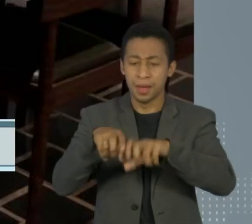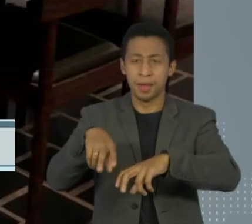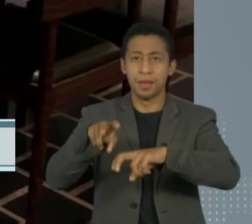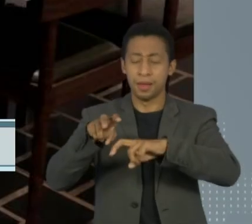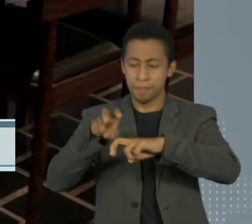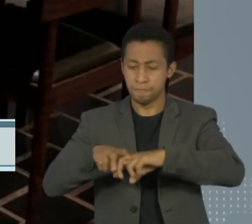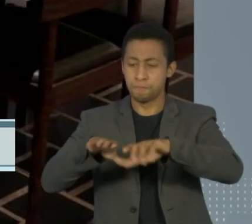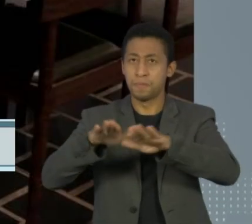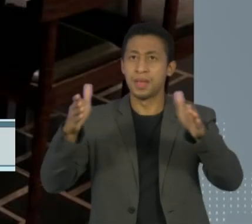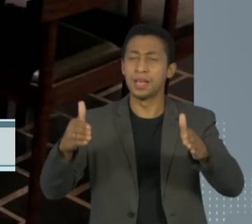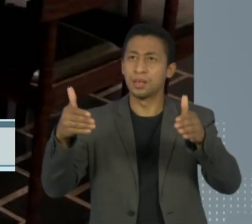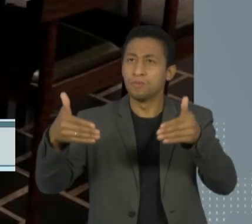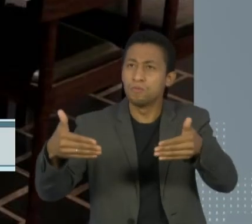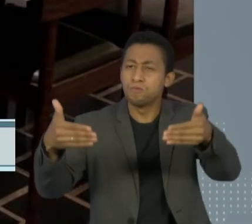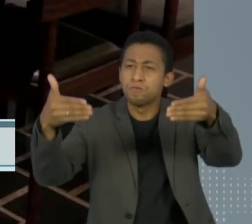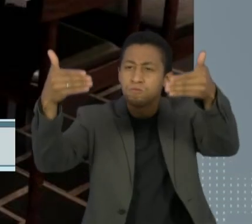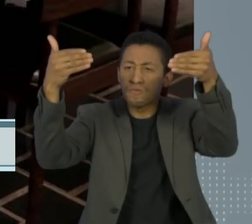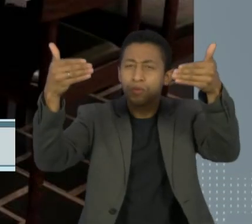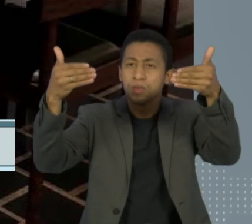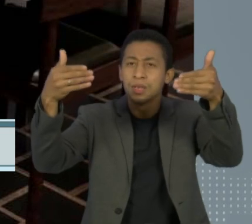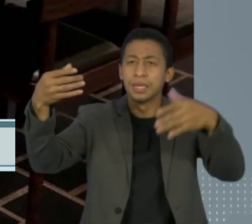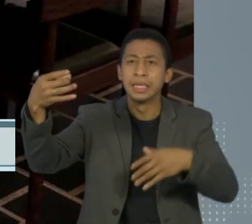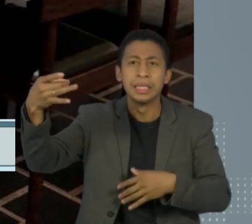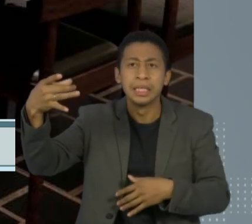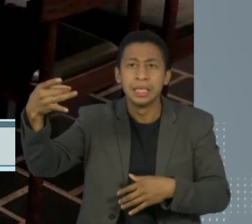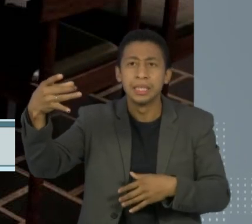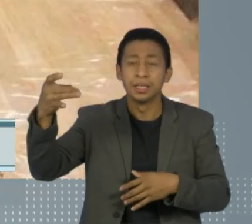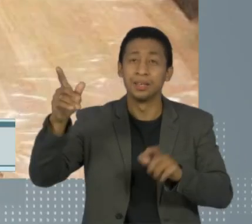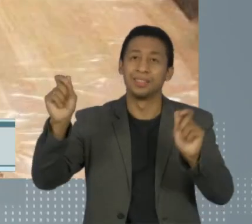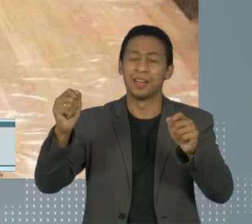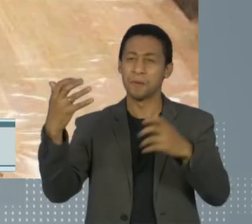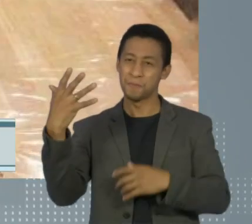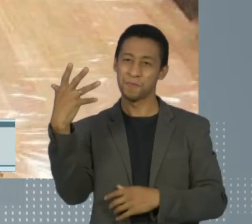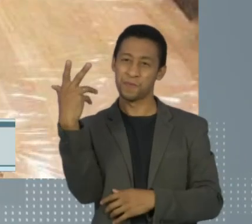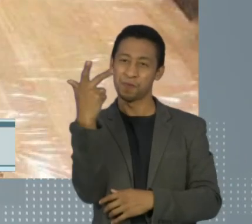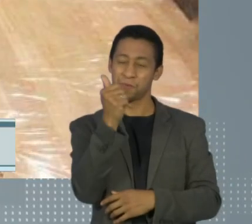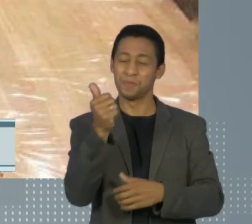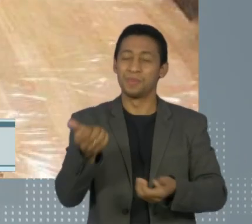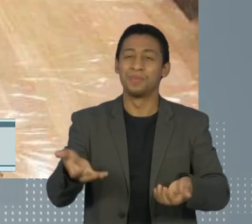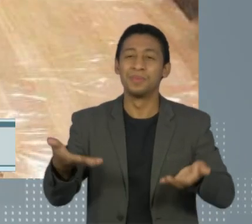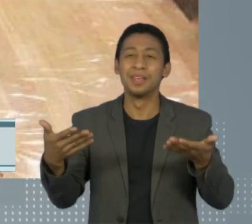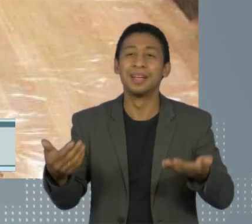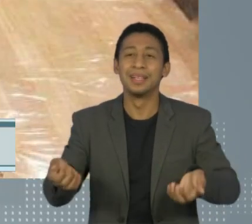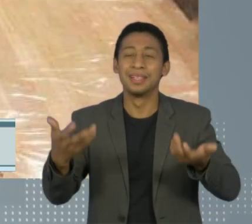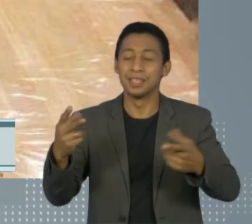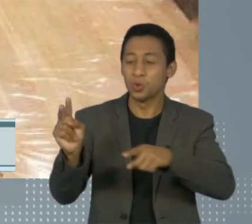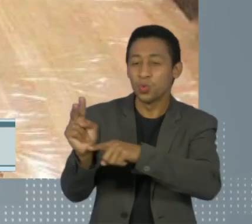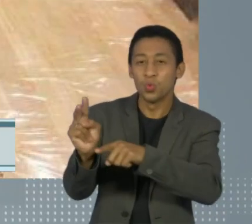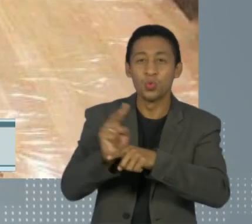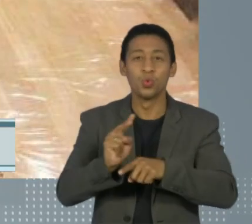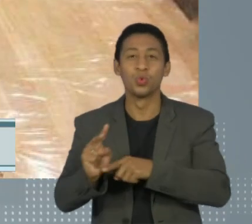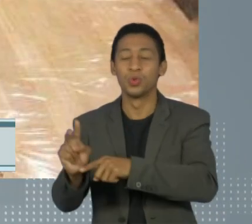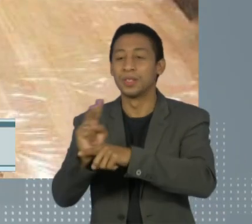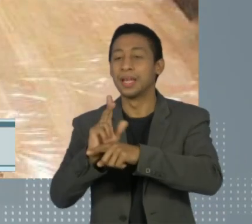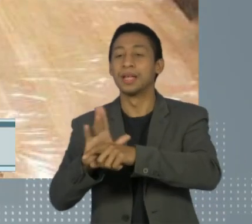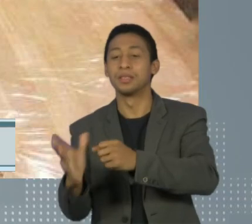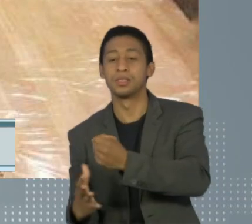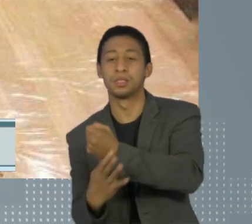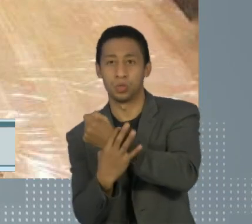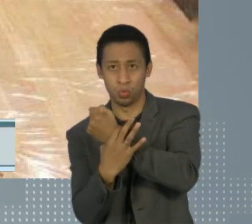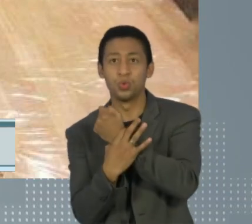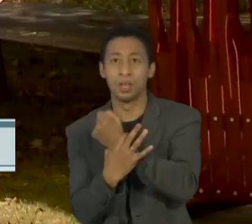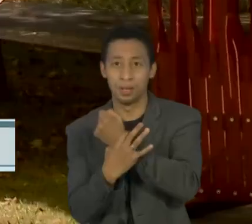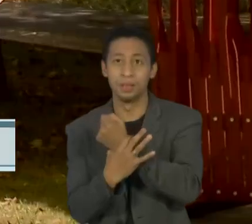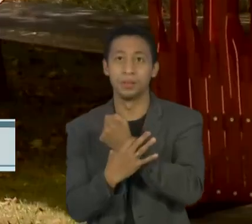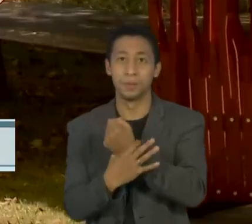mesas com divisórias transparentes, que procuram dar beleza e leveza aos cuidados sanitários exigidos pela